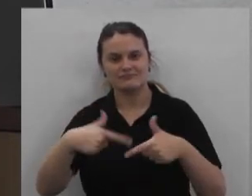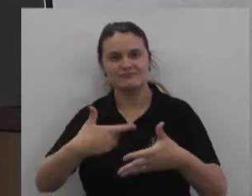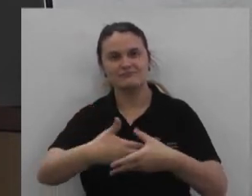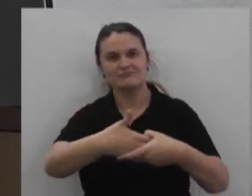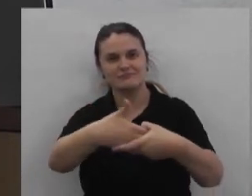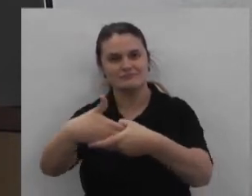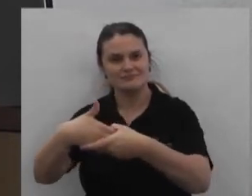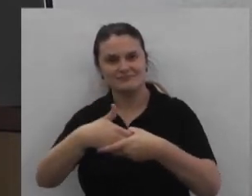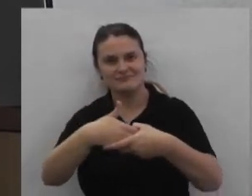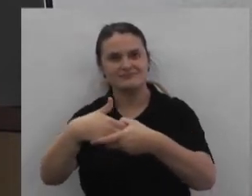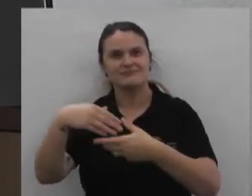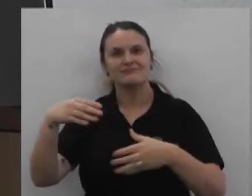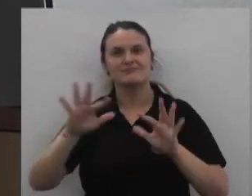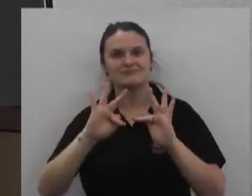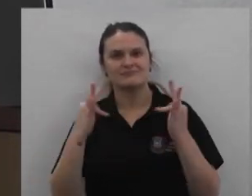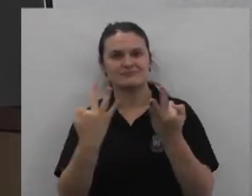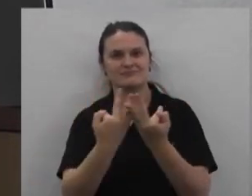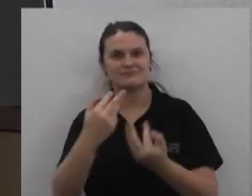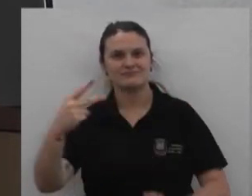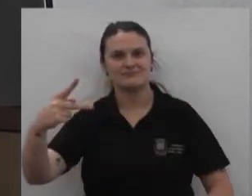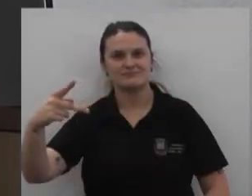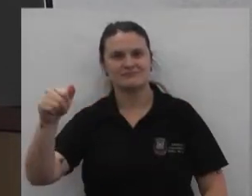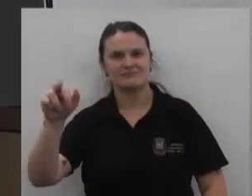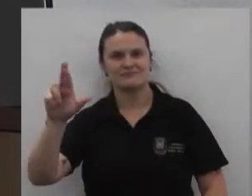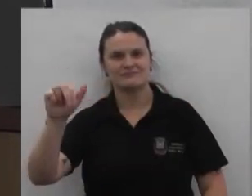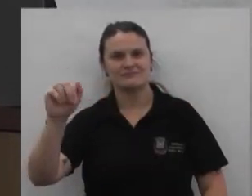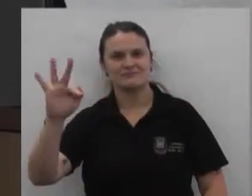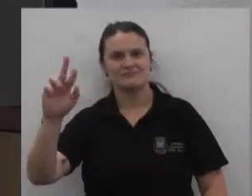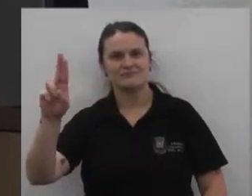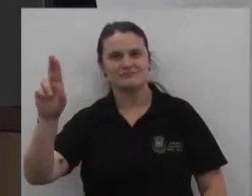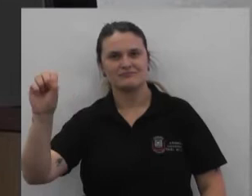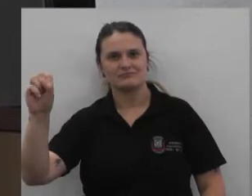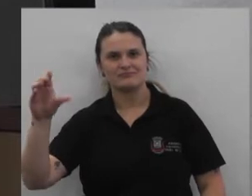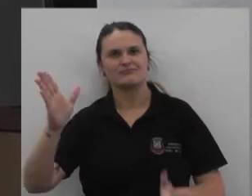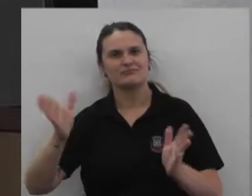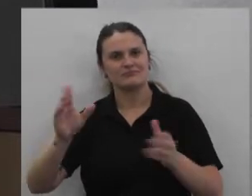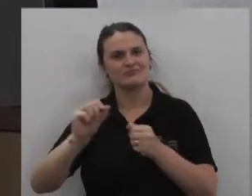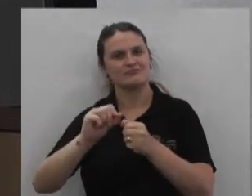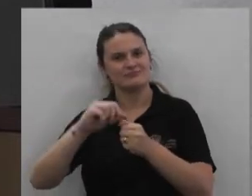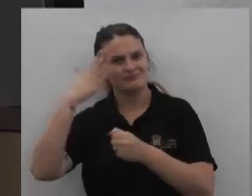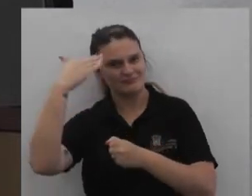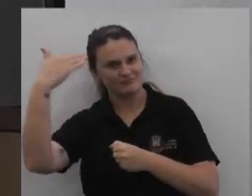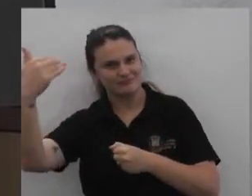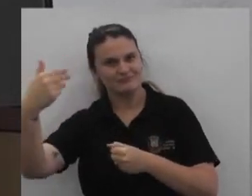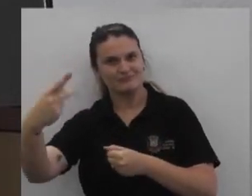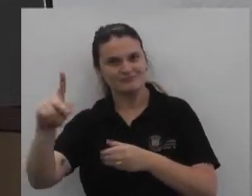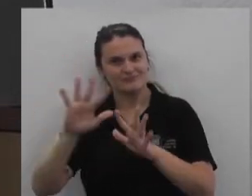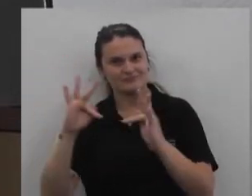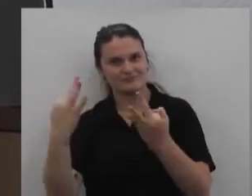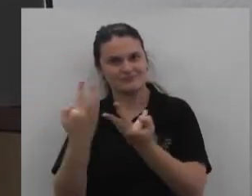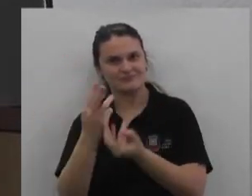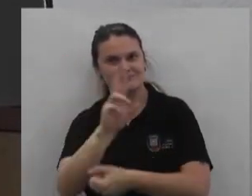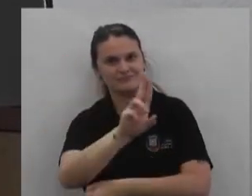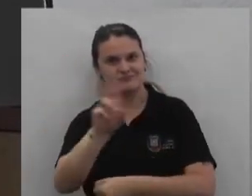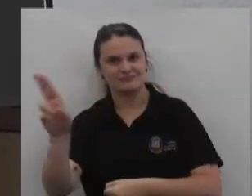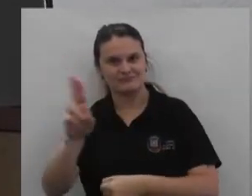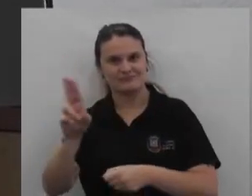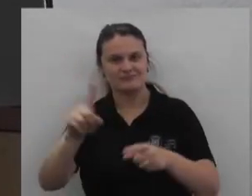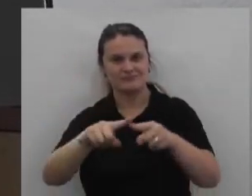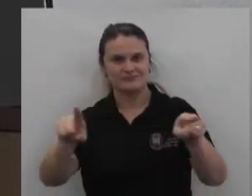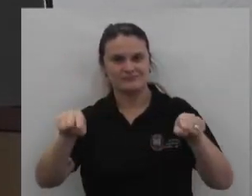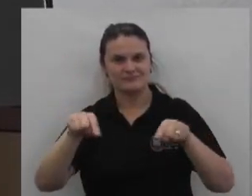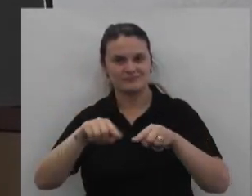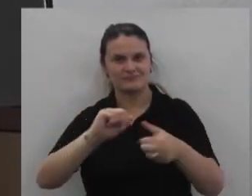O parafuso e sua família Que vai receber uma justa homenagem Por essa Câmara de Vereadores Com o nome da